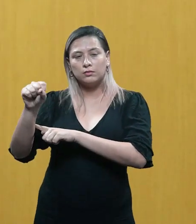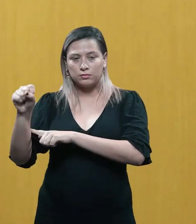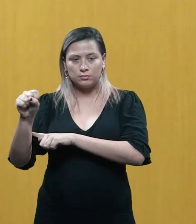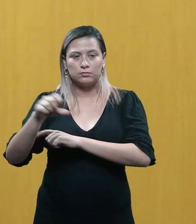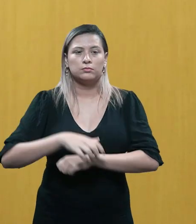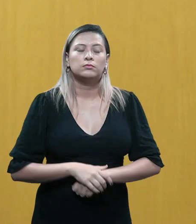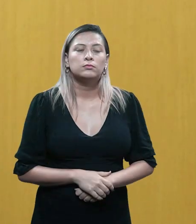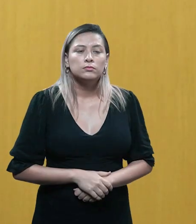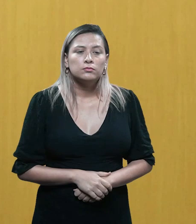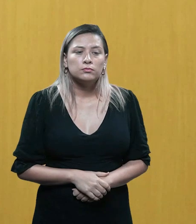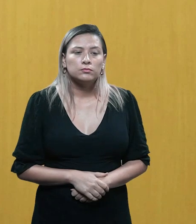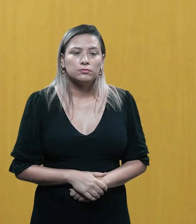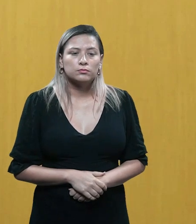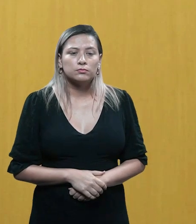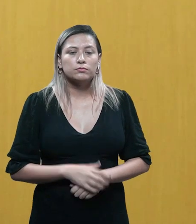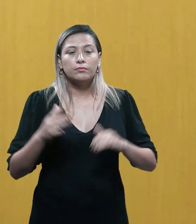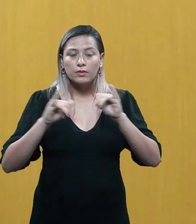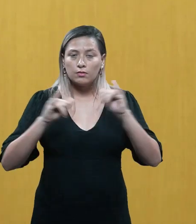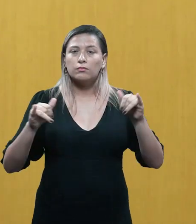Rezende, que você encontra no YouTube.